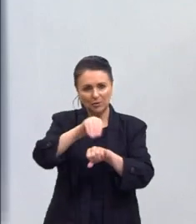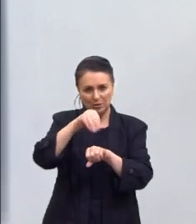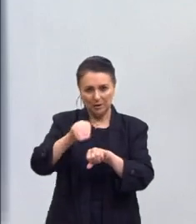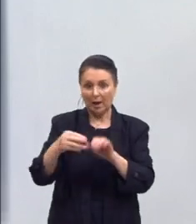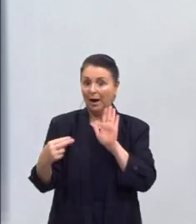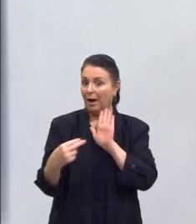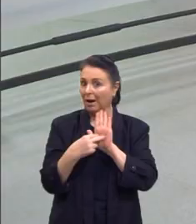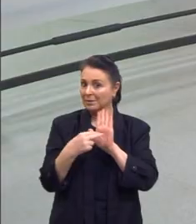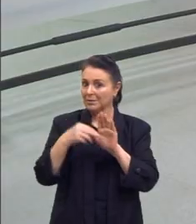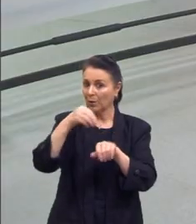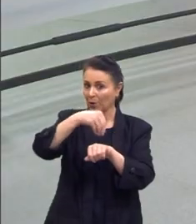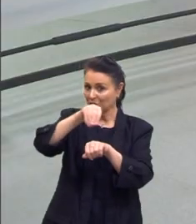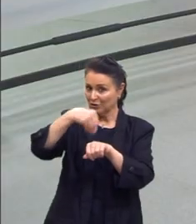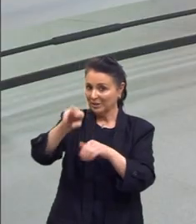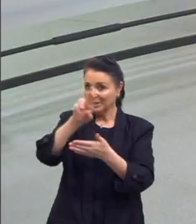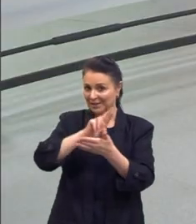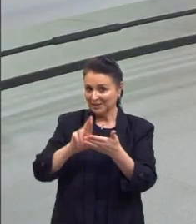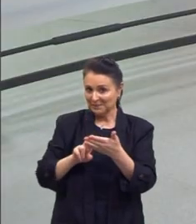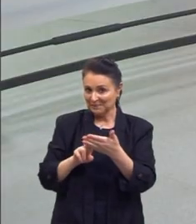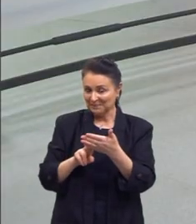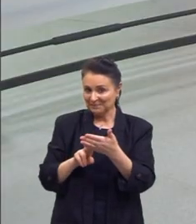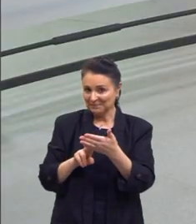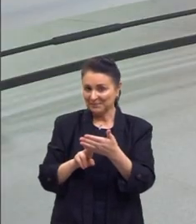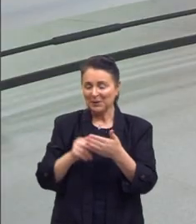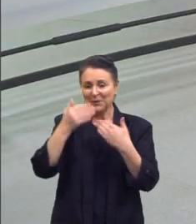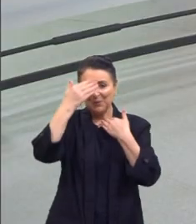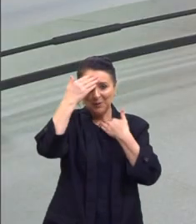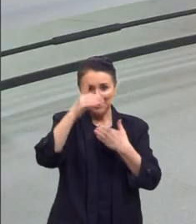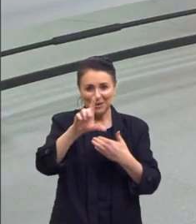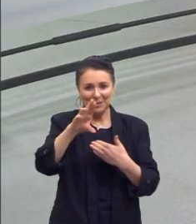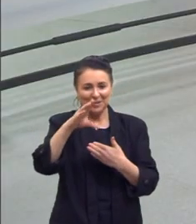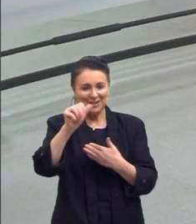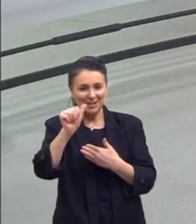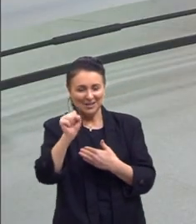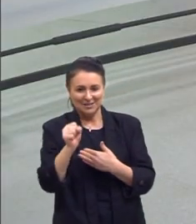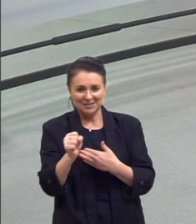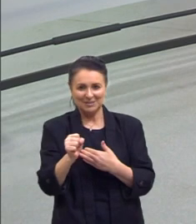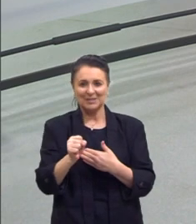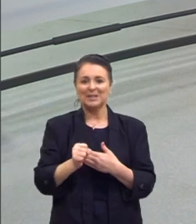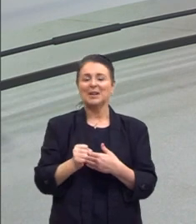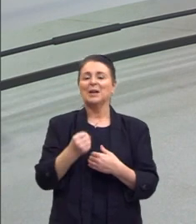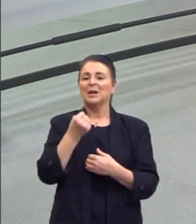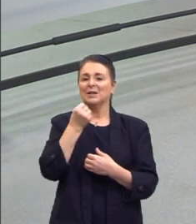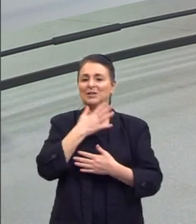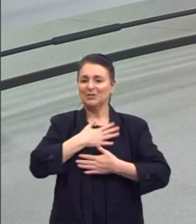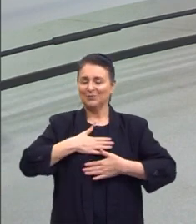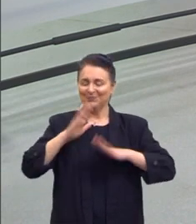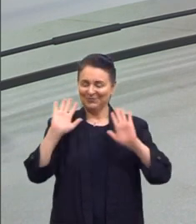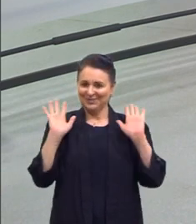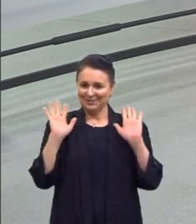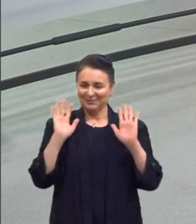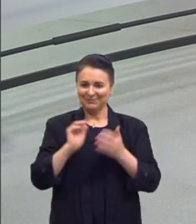bem atenção nessas dicas para a redação, hein, pessoal? Obrigada, Lucas. Bom finalzinho de aula. Tchau, pessoal.